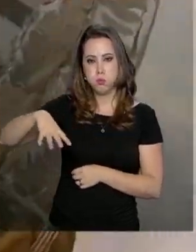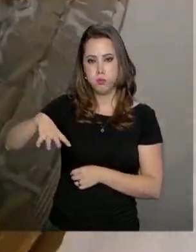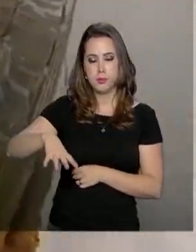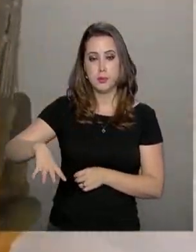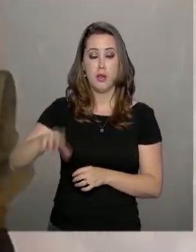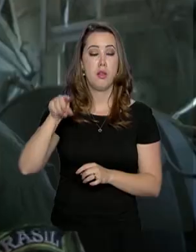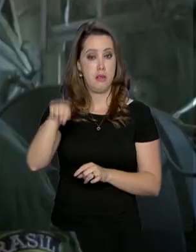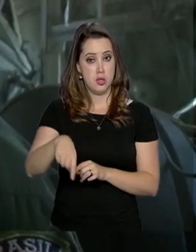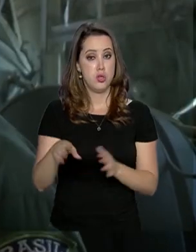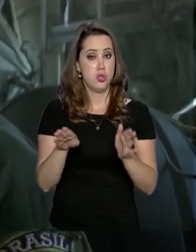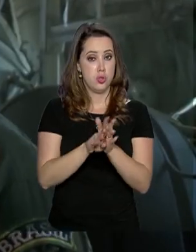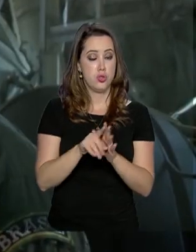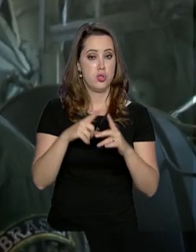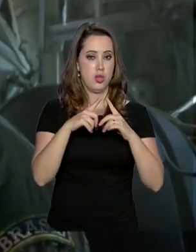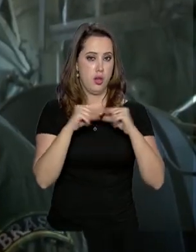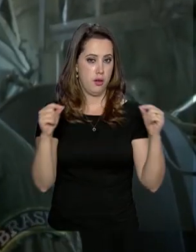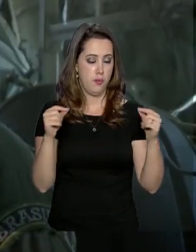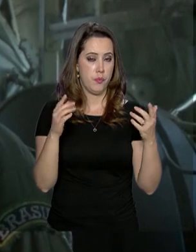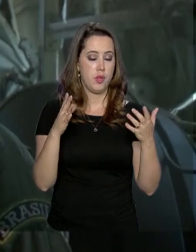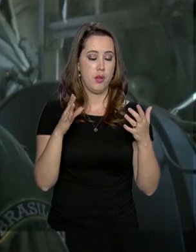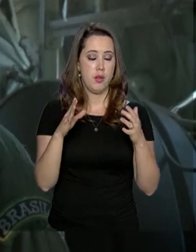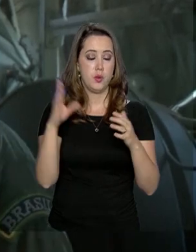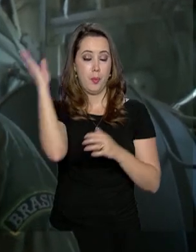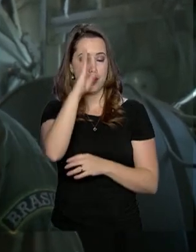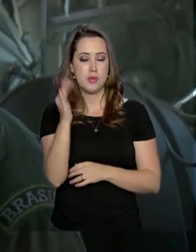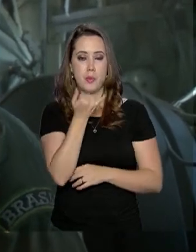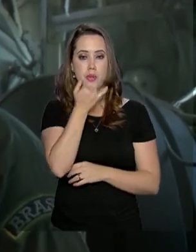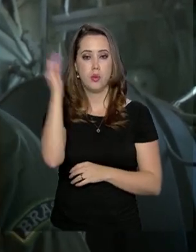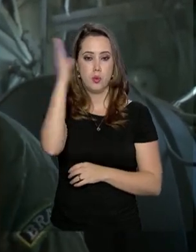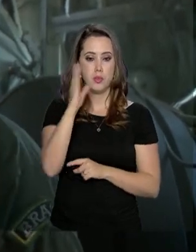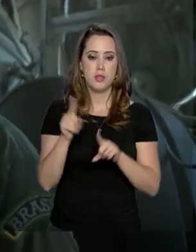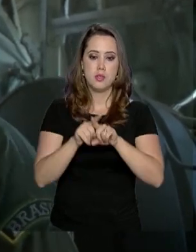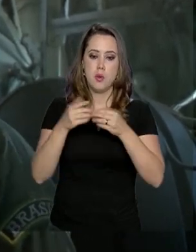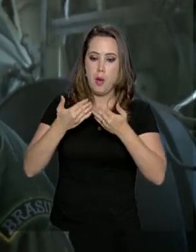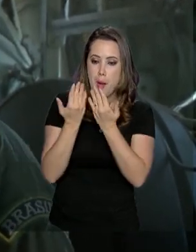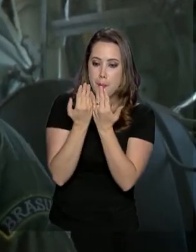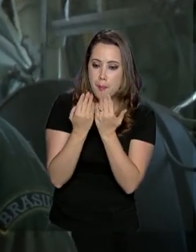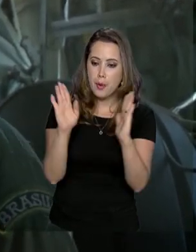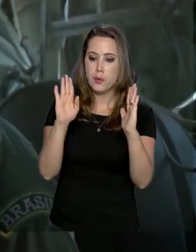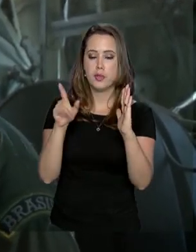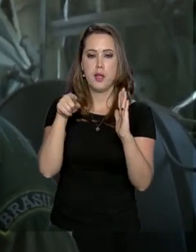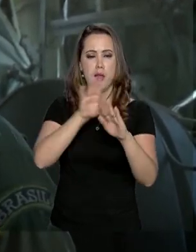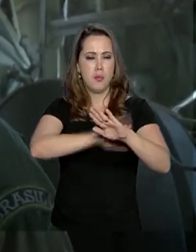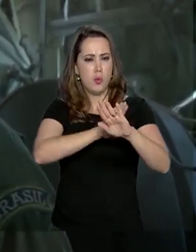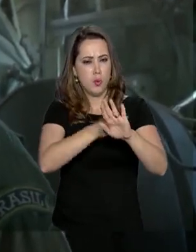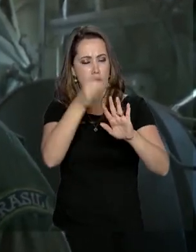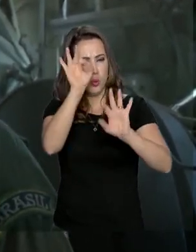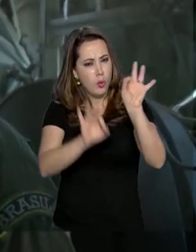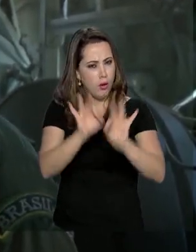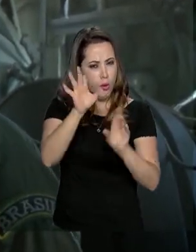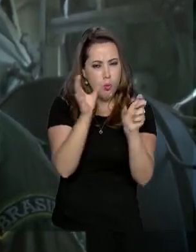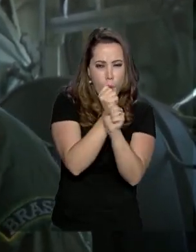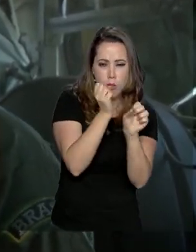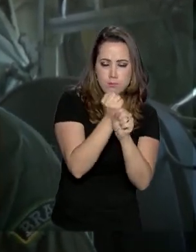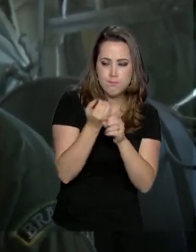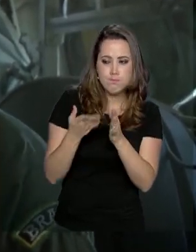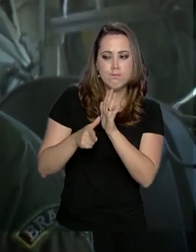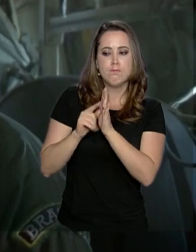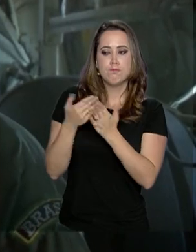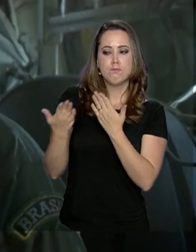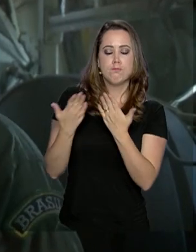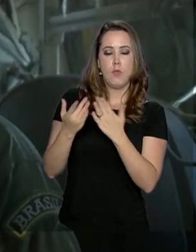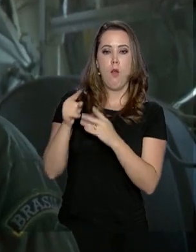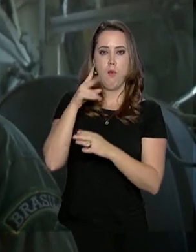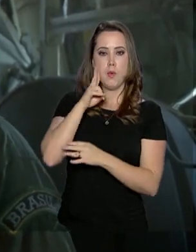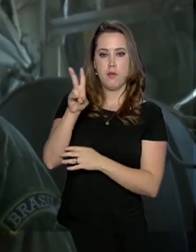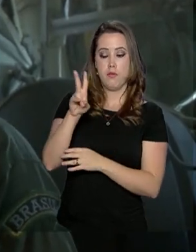brasileira. As portas são todas abertas, existe local, tempo, tudo calculado para poder, vamos